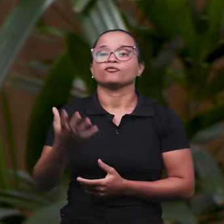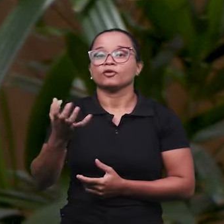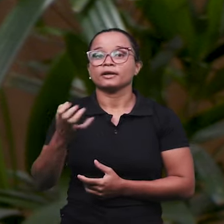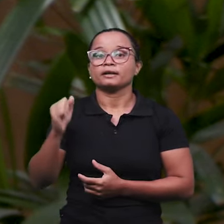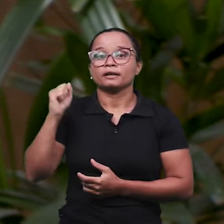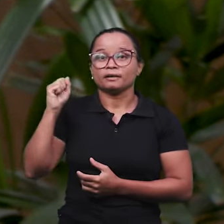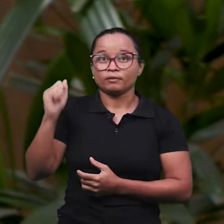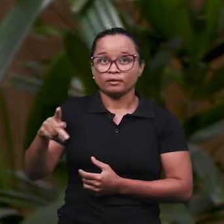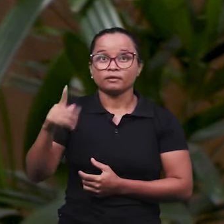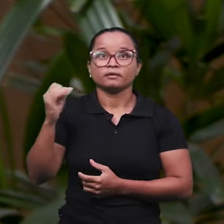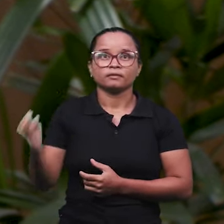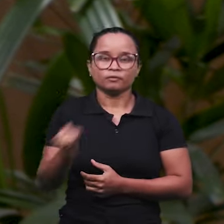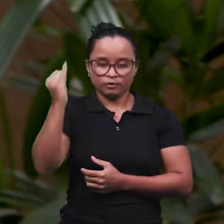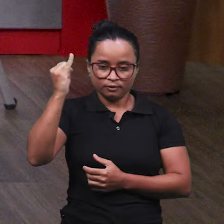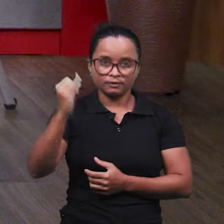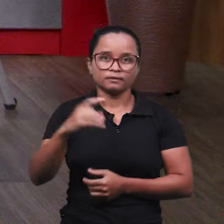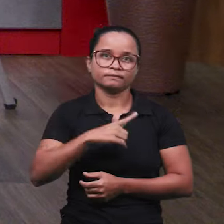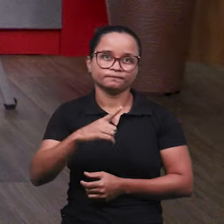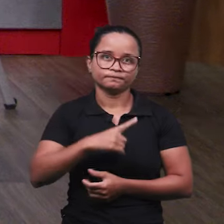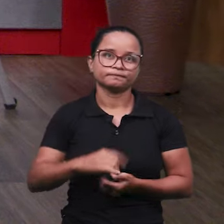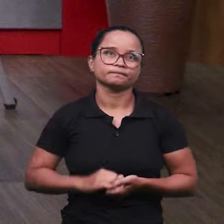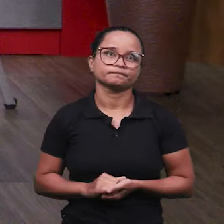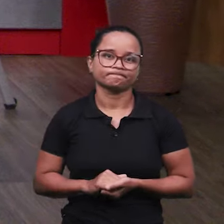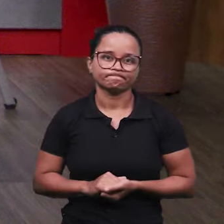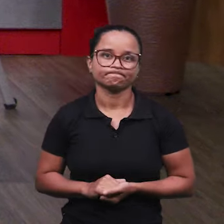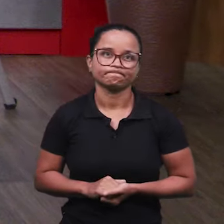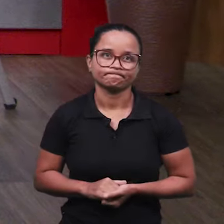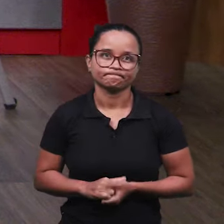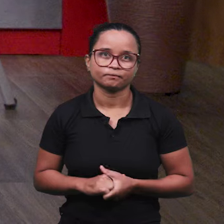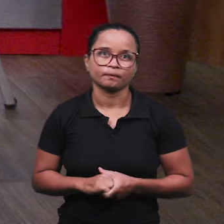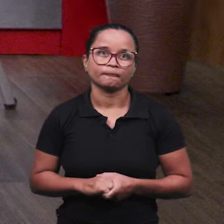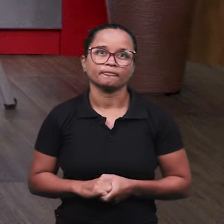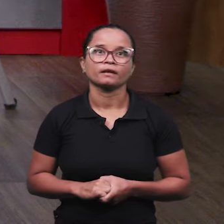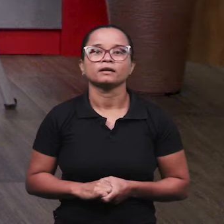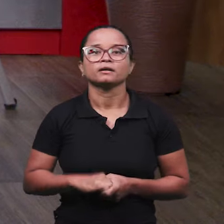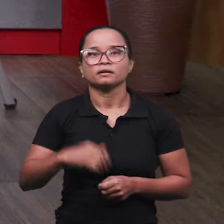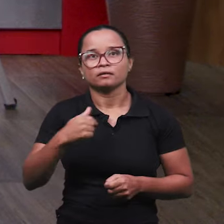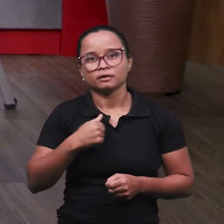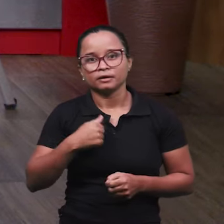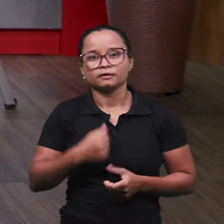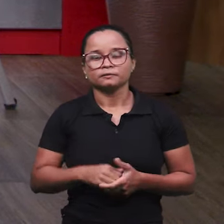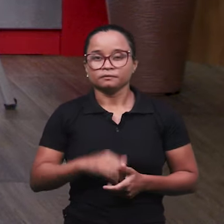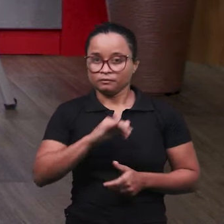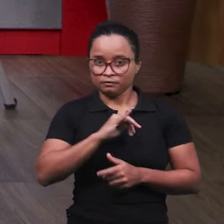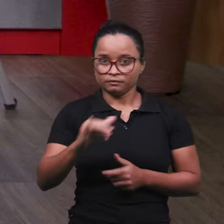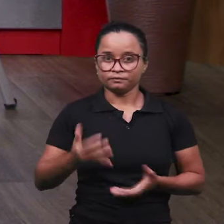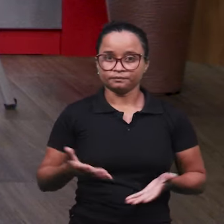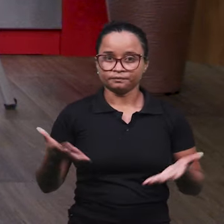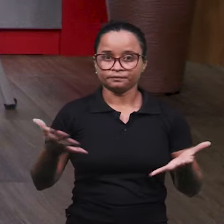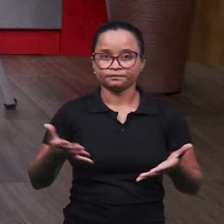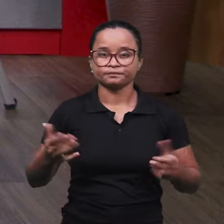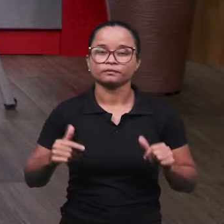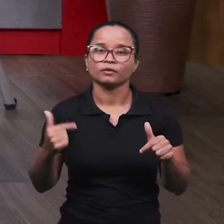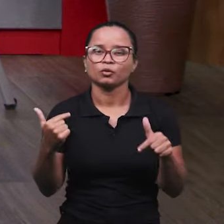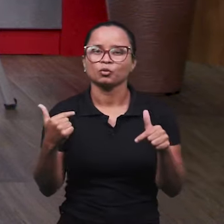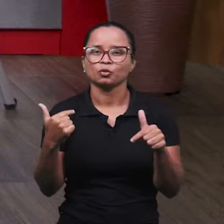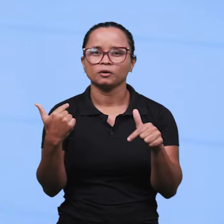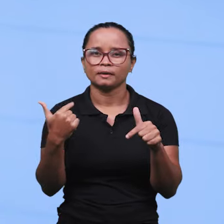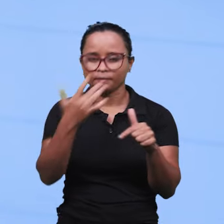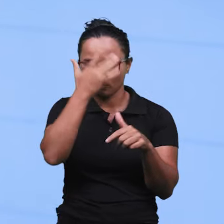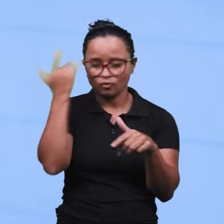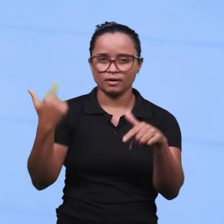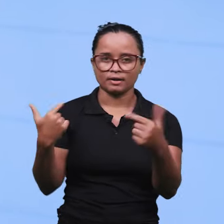aposentadoria. Isso é muito importante. É, eu ressalto aqui a questão do trabalhador,